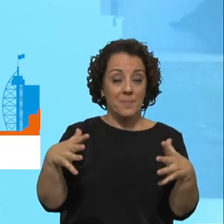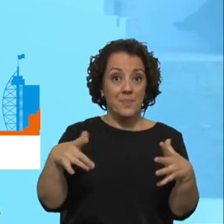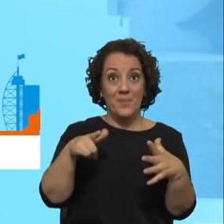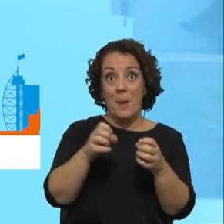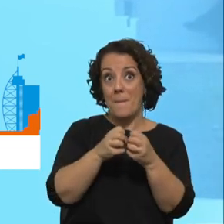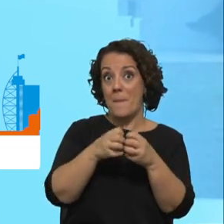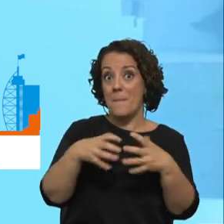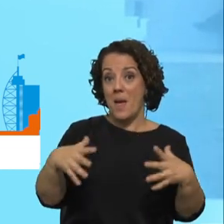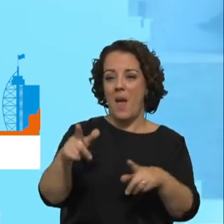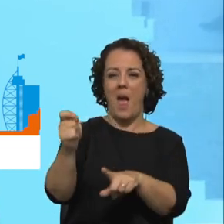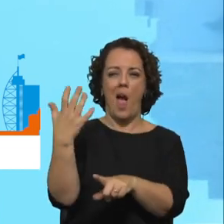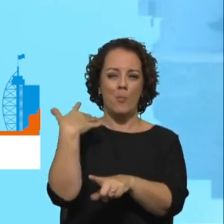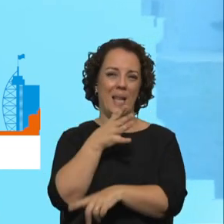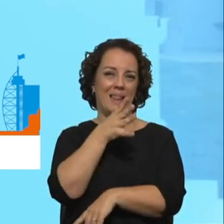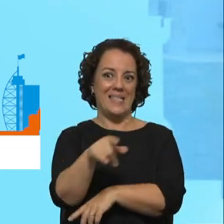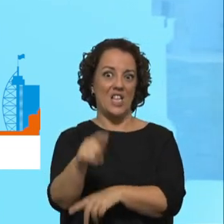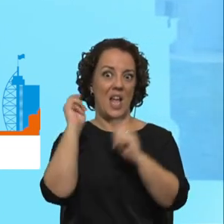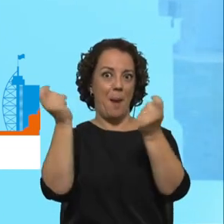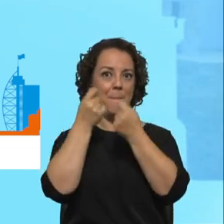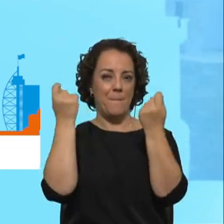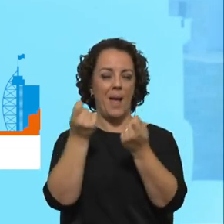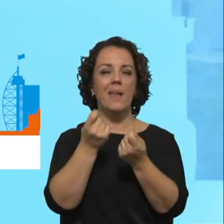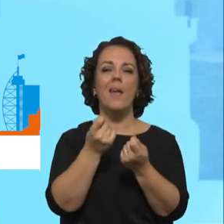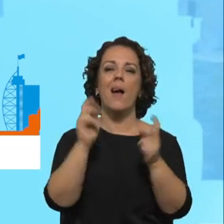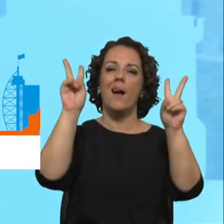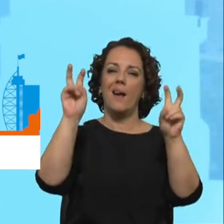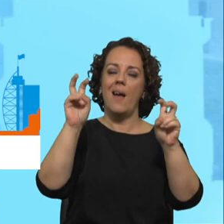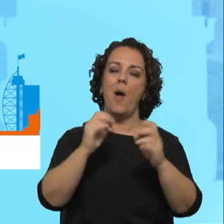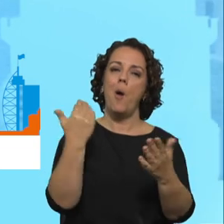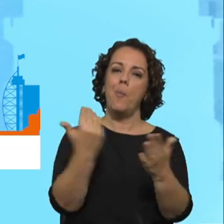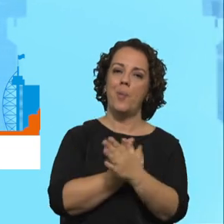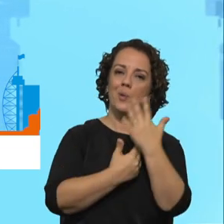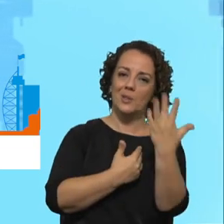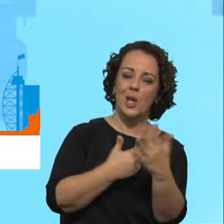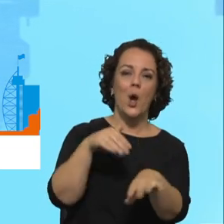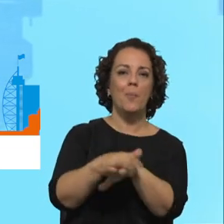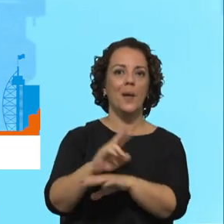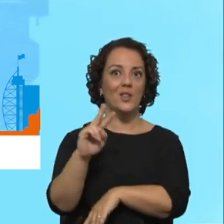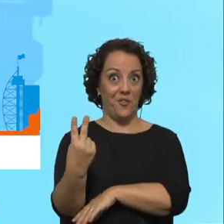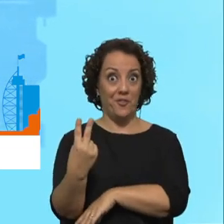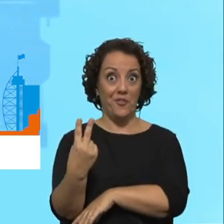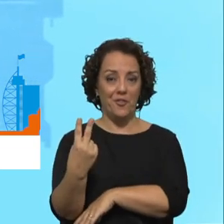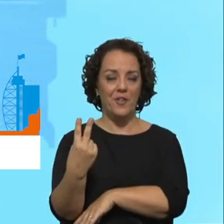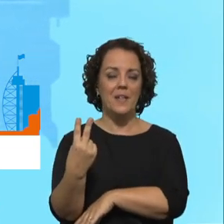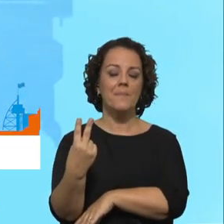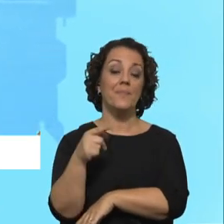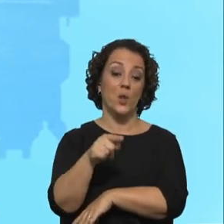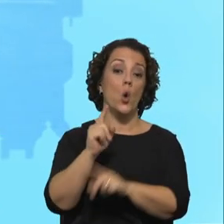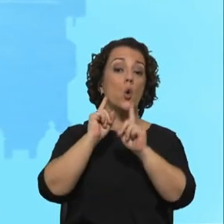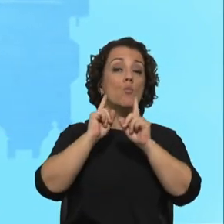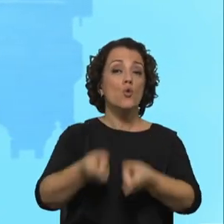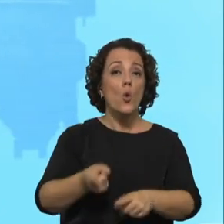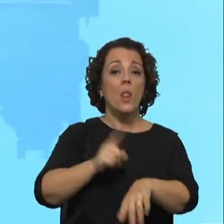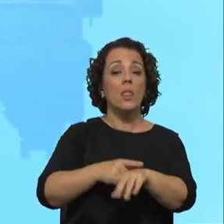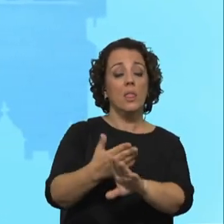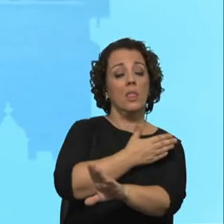como ainda há bocado falávamos desta campanha, por exemplo, dos cinco pães e dois peixes, tem sido, portanto, começou no tempo